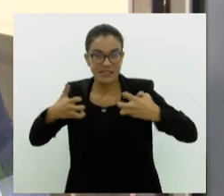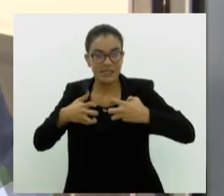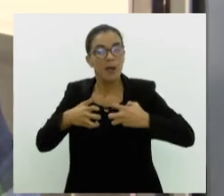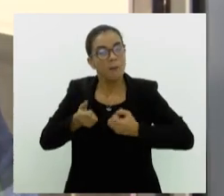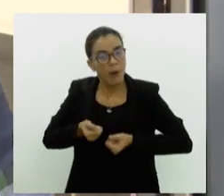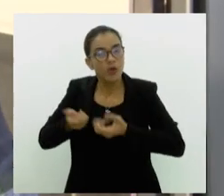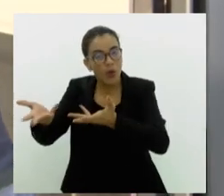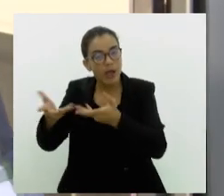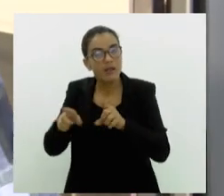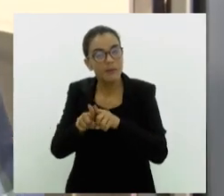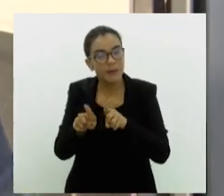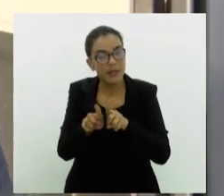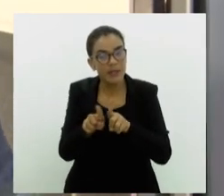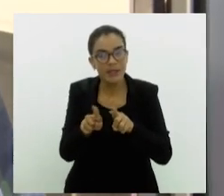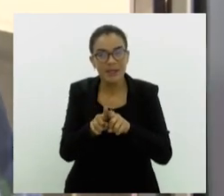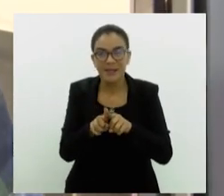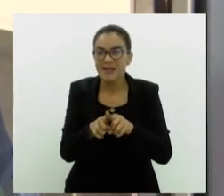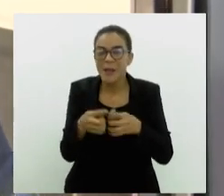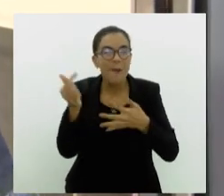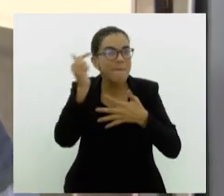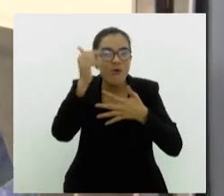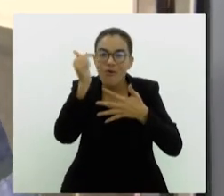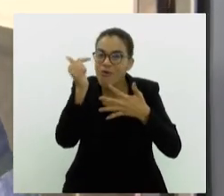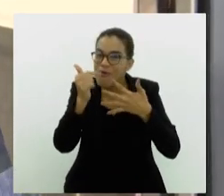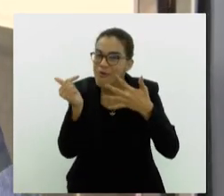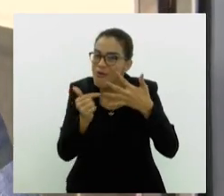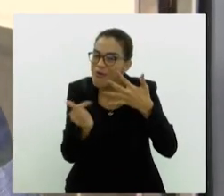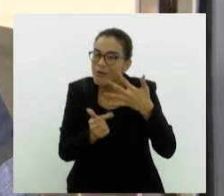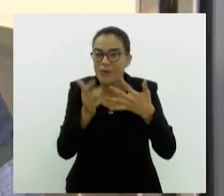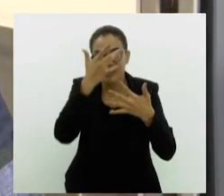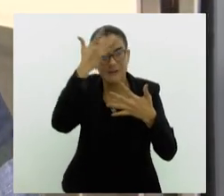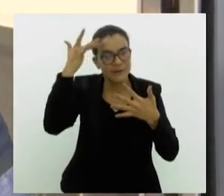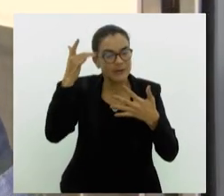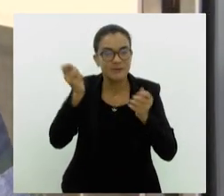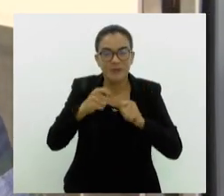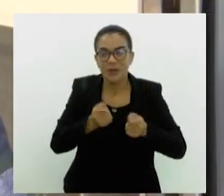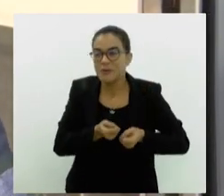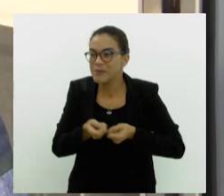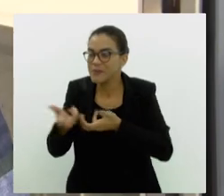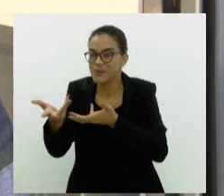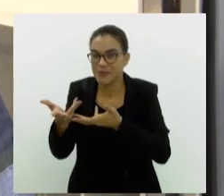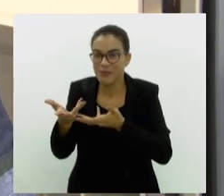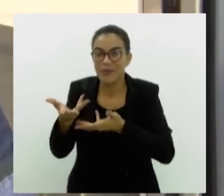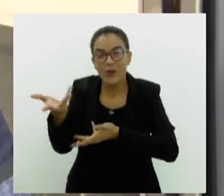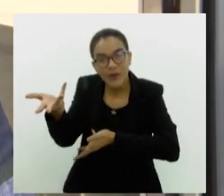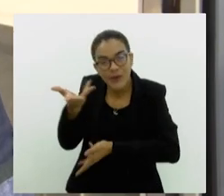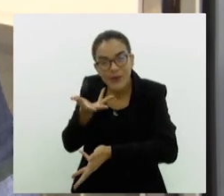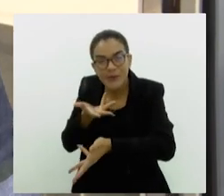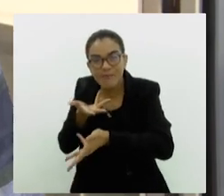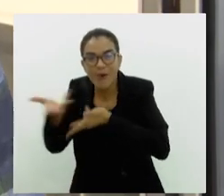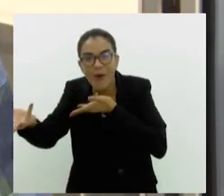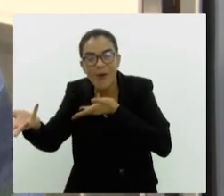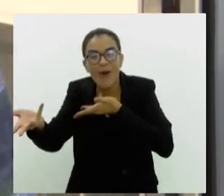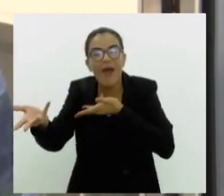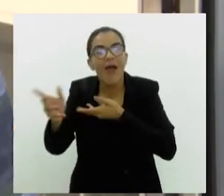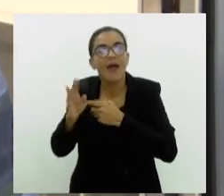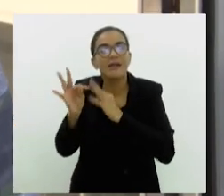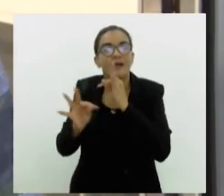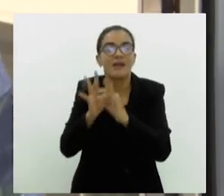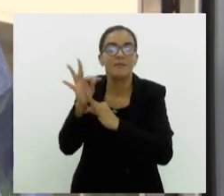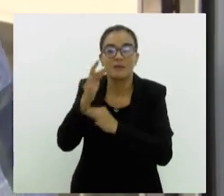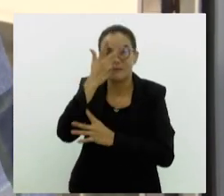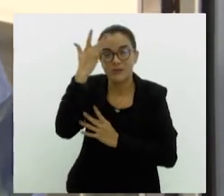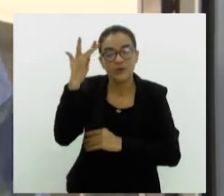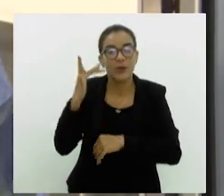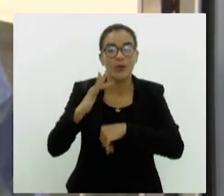ajudar muitas pessoas, são um grande número de pessoas. E o transplante, ele é o melhor tratamento para aqueles que sofrem de